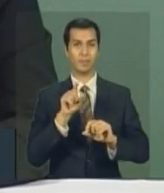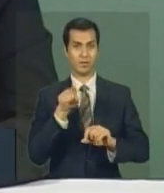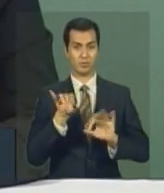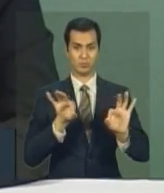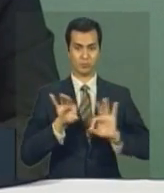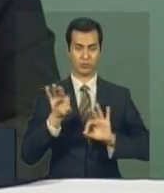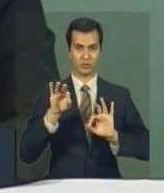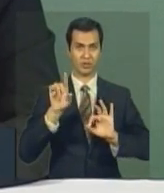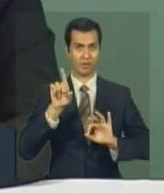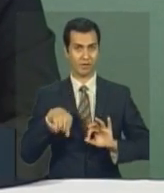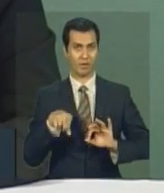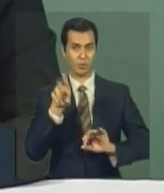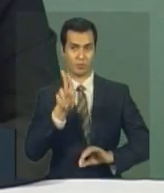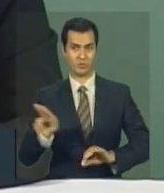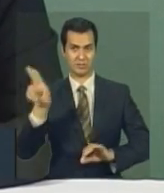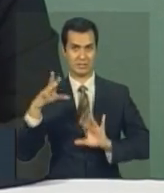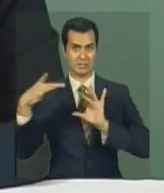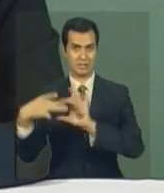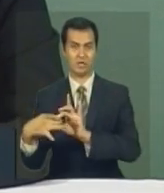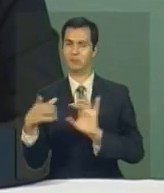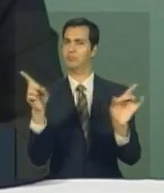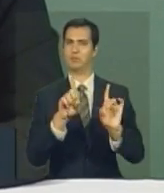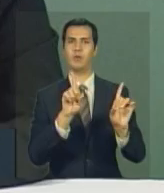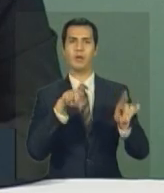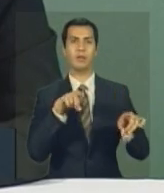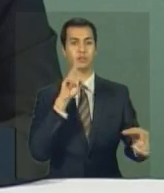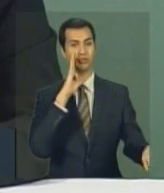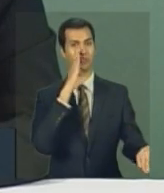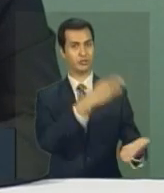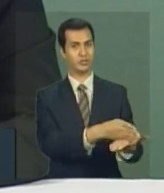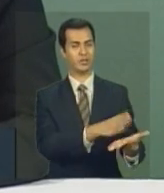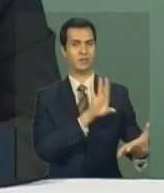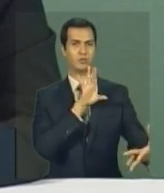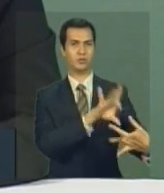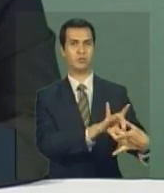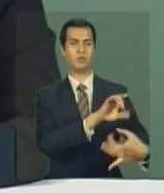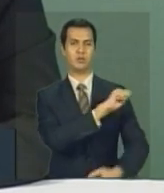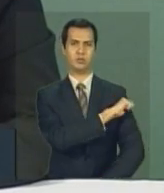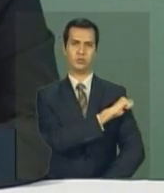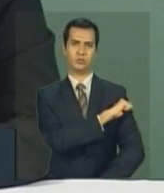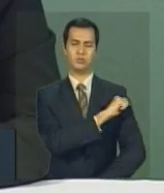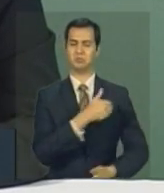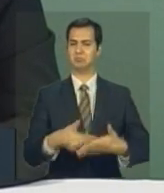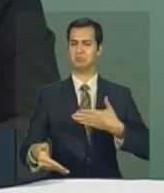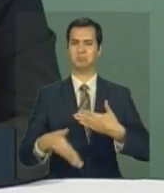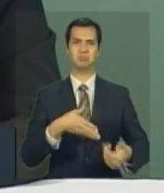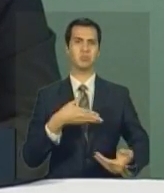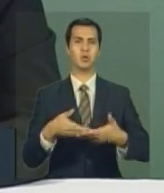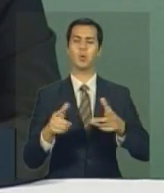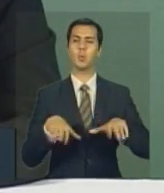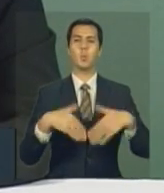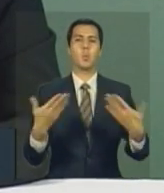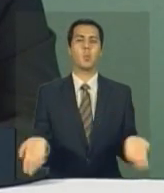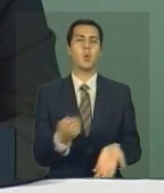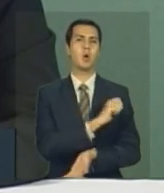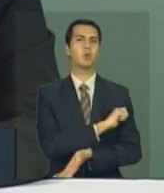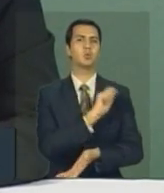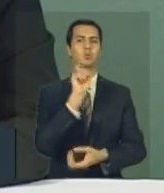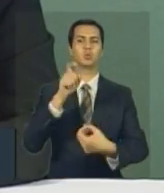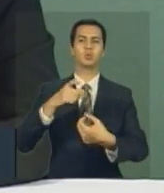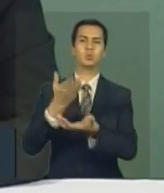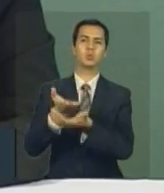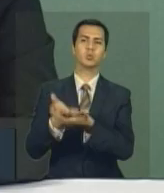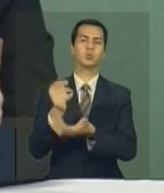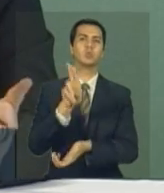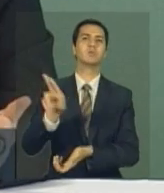Ciências Sem Fronteiras com os alunos. Não importa qual é a instituição que ele esteja, importa que ele esteja